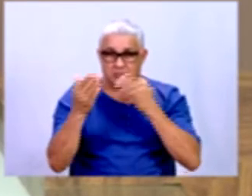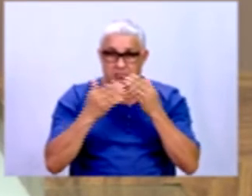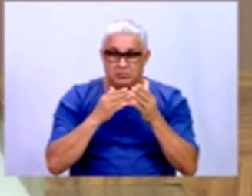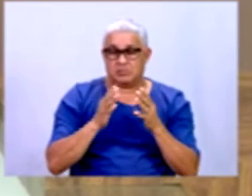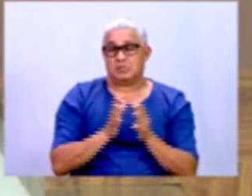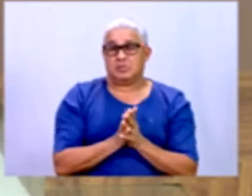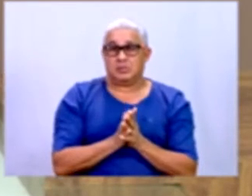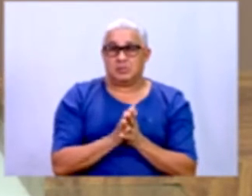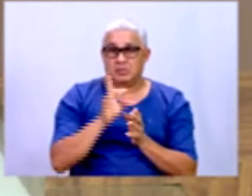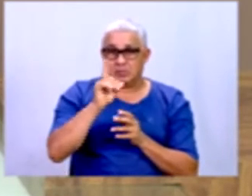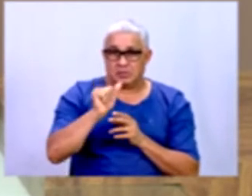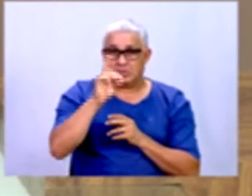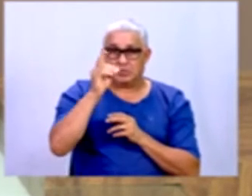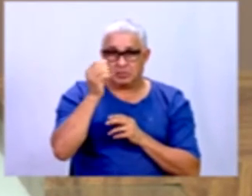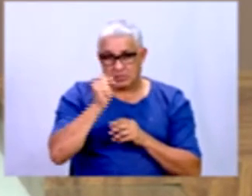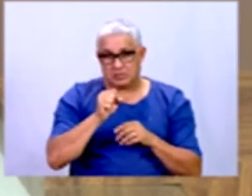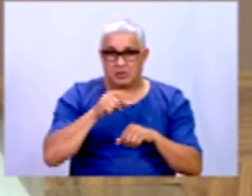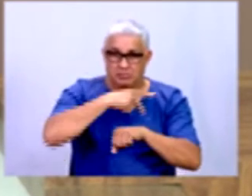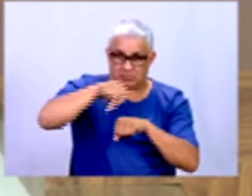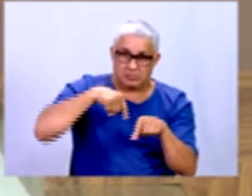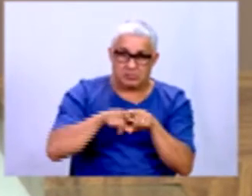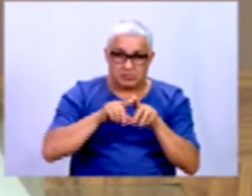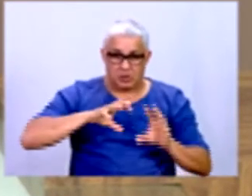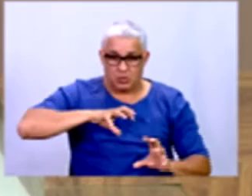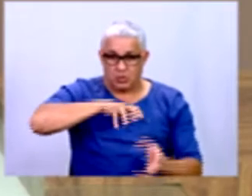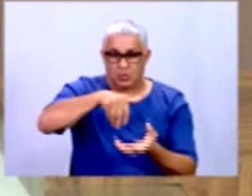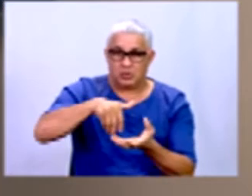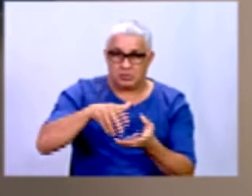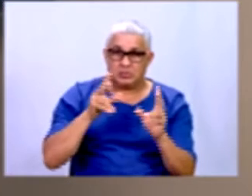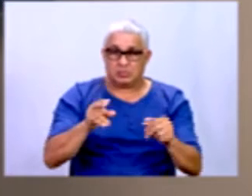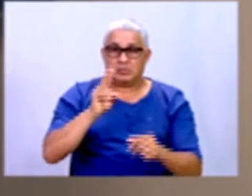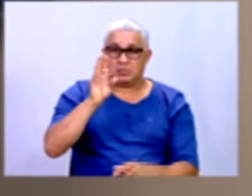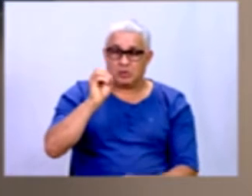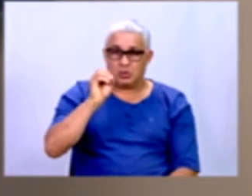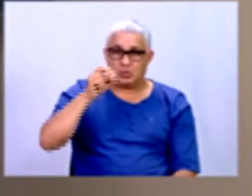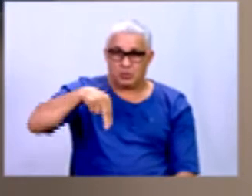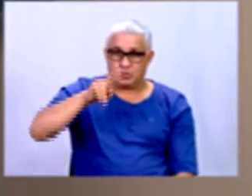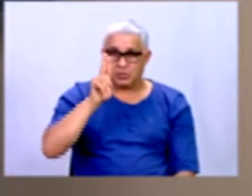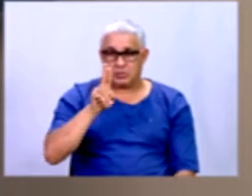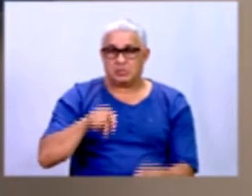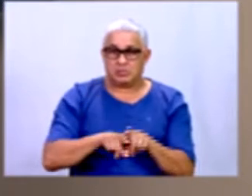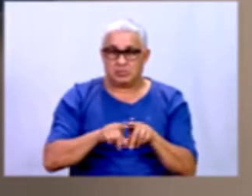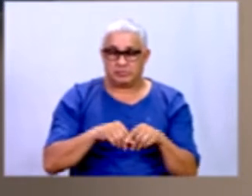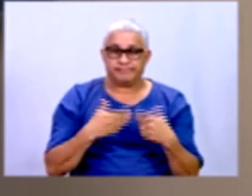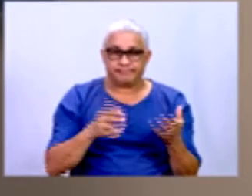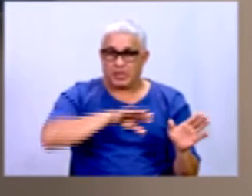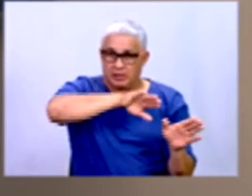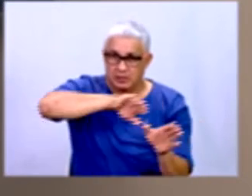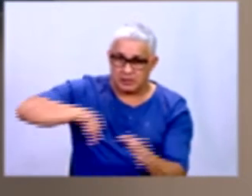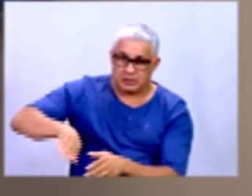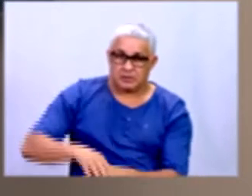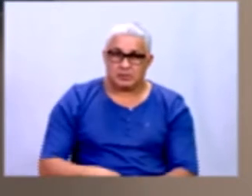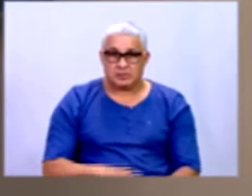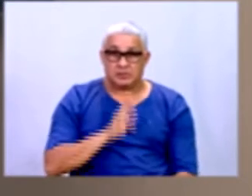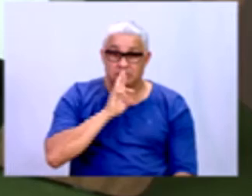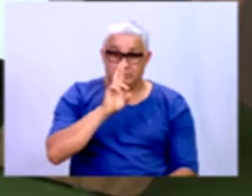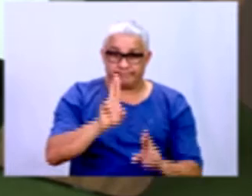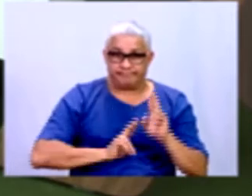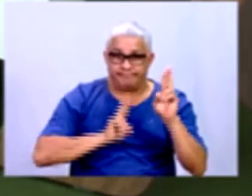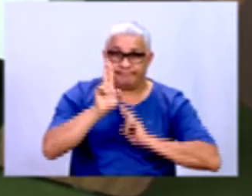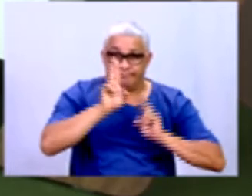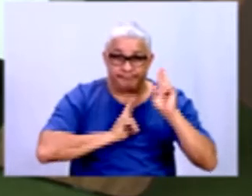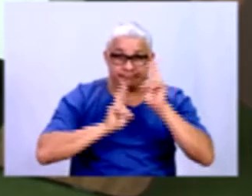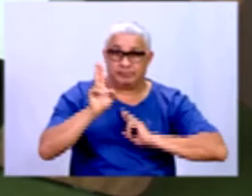de dados de um país ou até do mundo, como é o caso da ONU. Exatamente. Vamos lá, pessoal. Bastante respostas, professor?